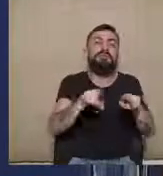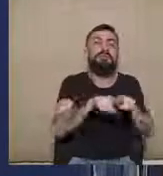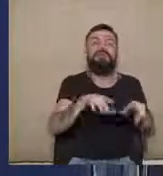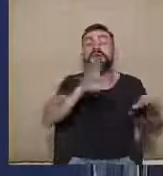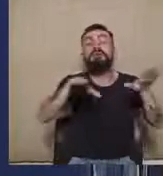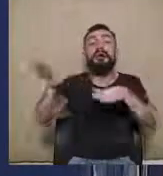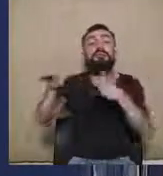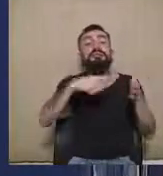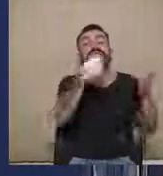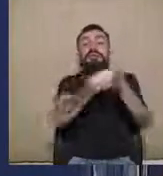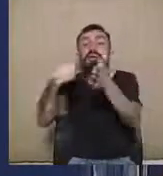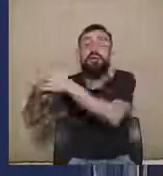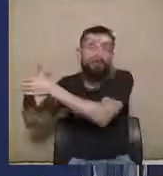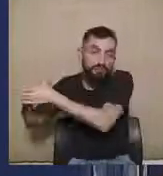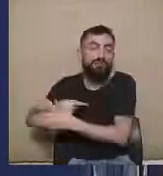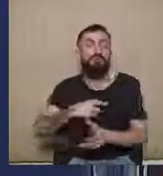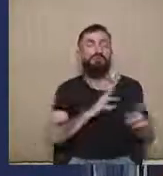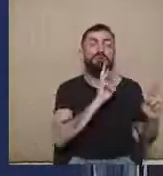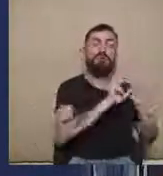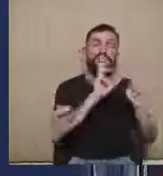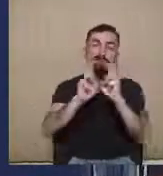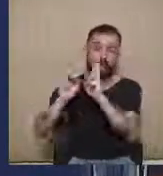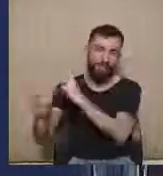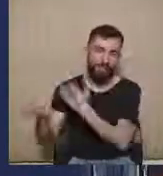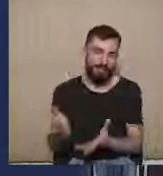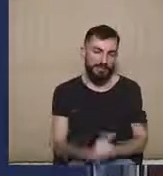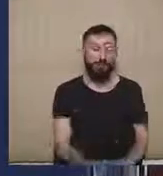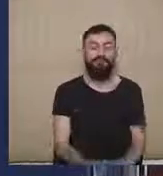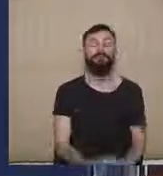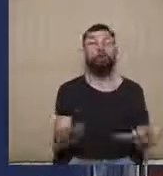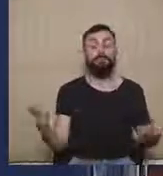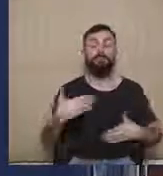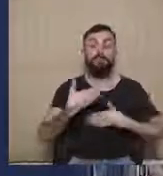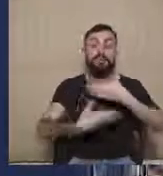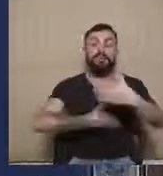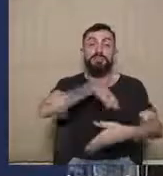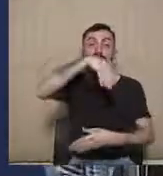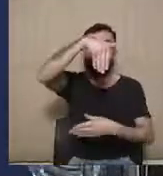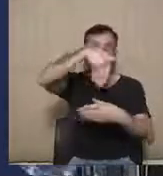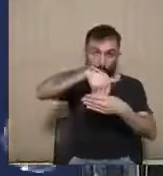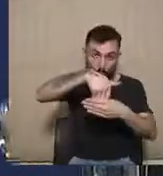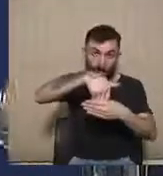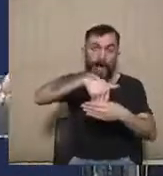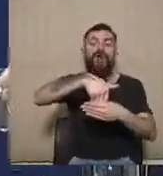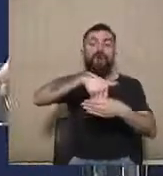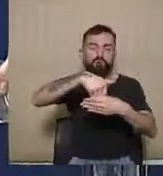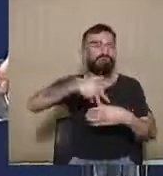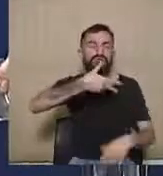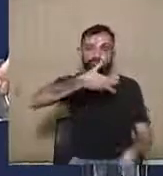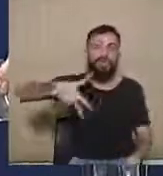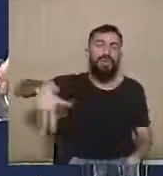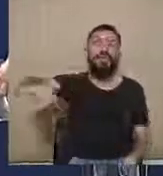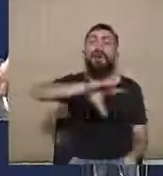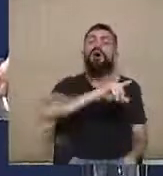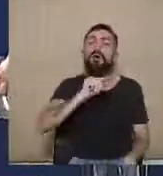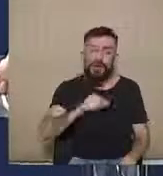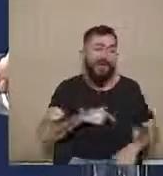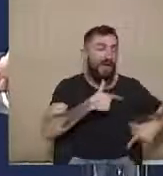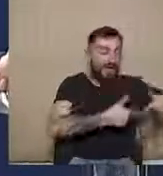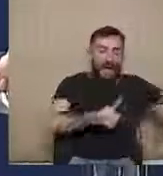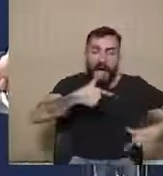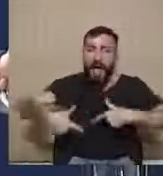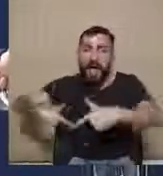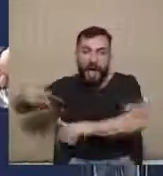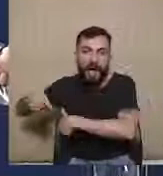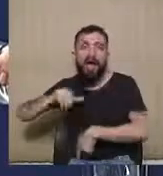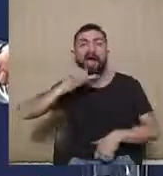eventualmente, as perguntas que nos forem direcionadas. O processo eleitoral, num sentido lato, ele é um conjunto de atos que são